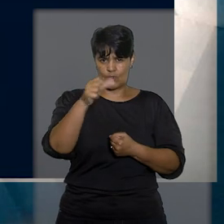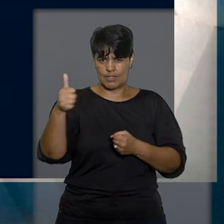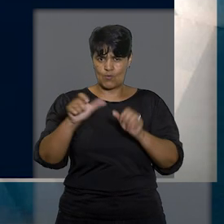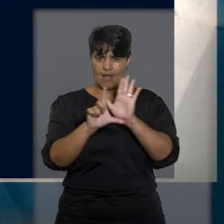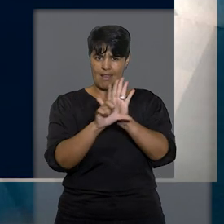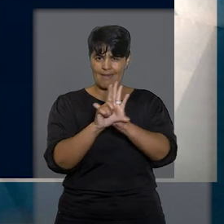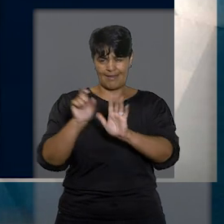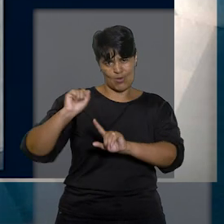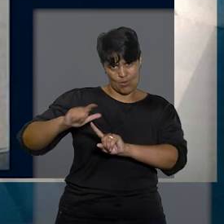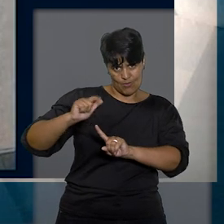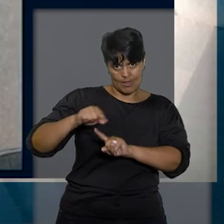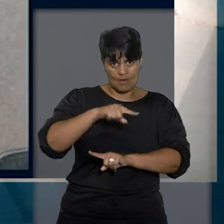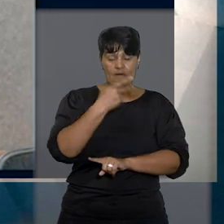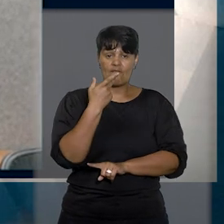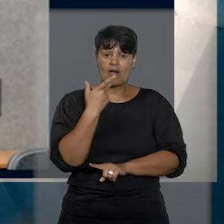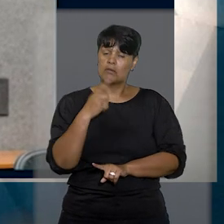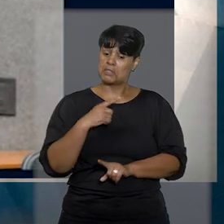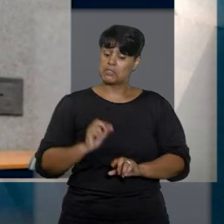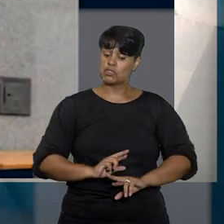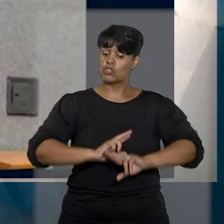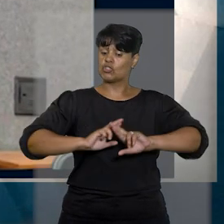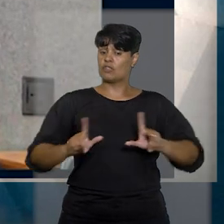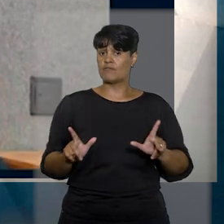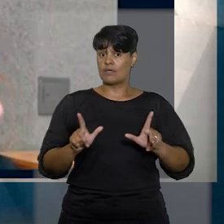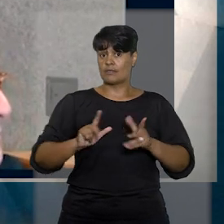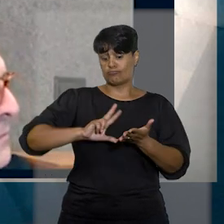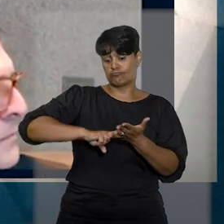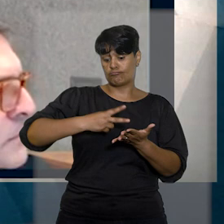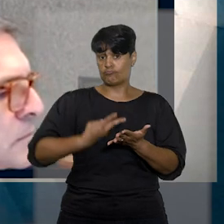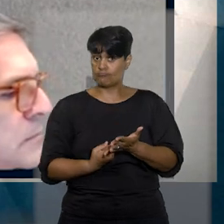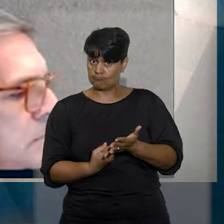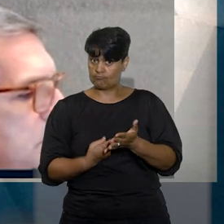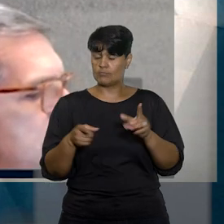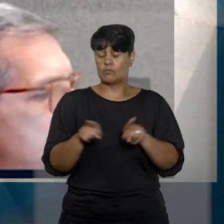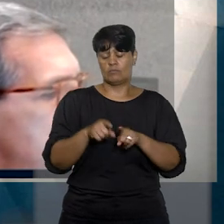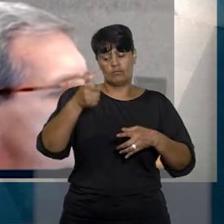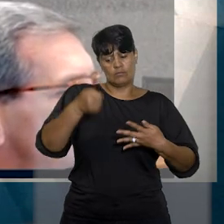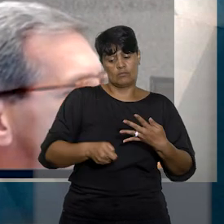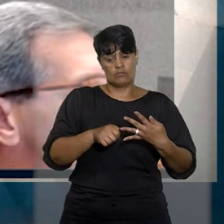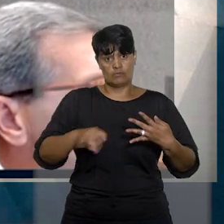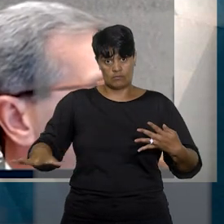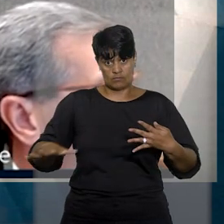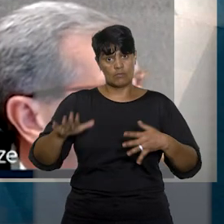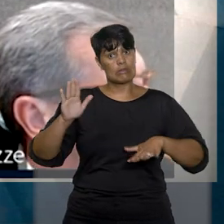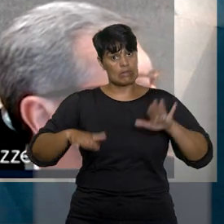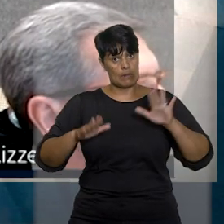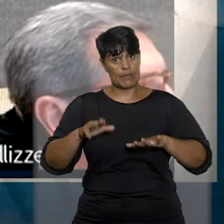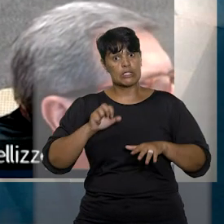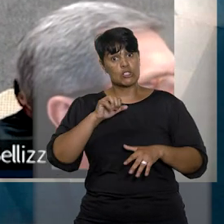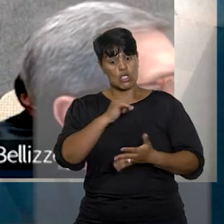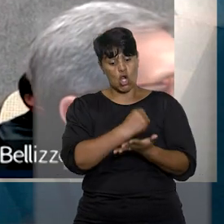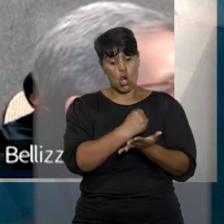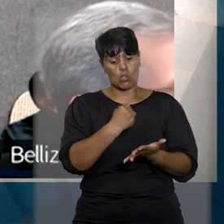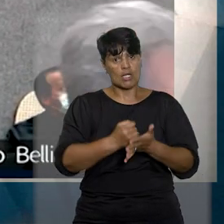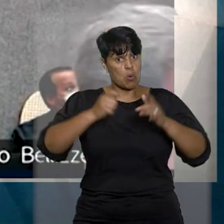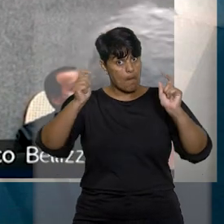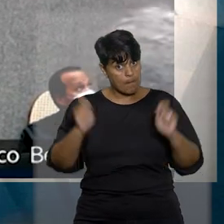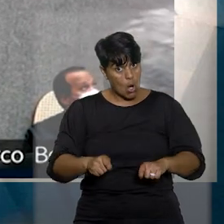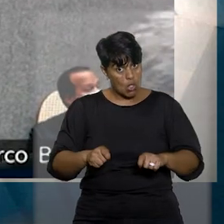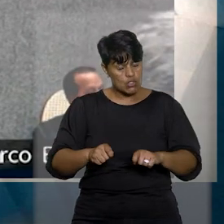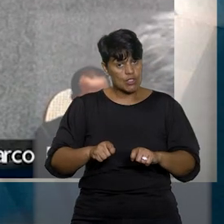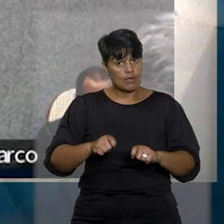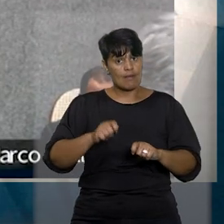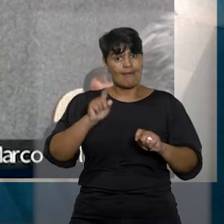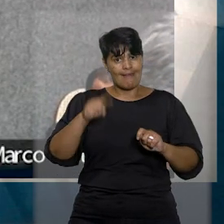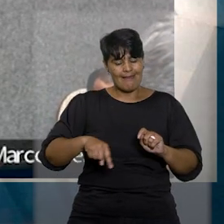Inquilinato suscitou discussões e diferentes interpretações doutrinárias e jurisprudenciais sobre o contrato poder ser